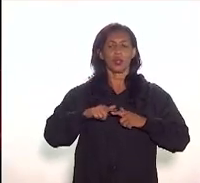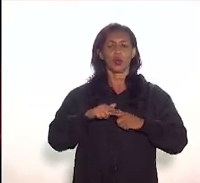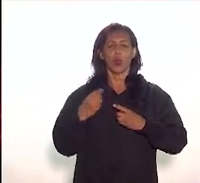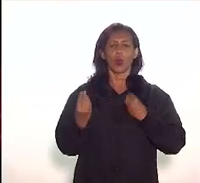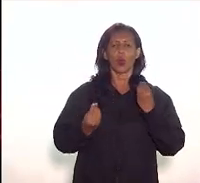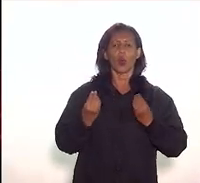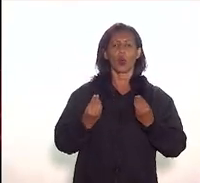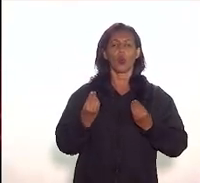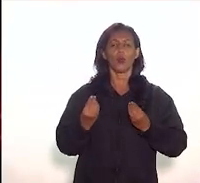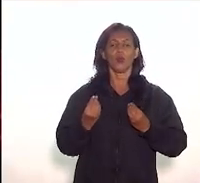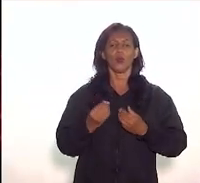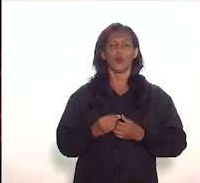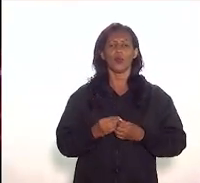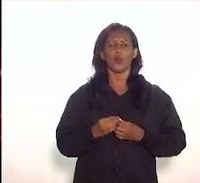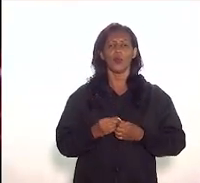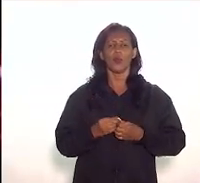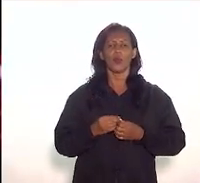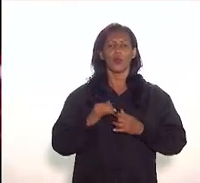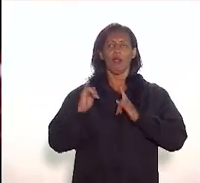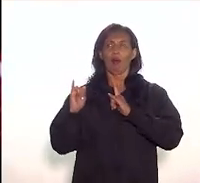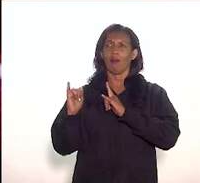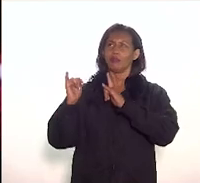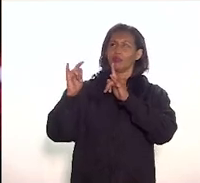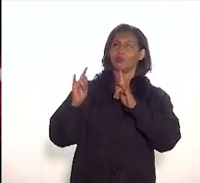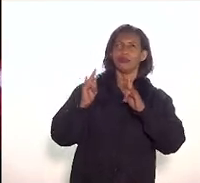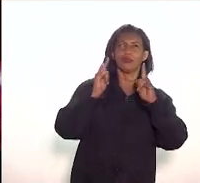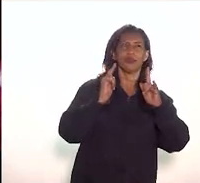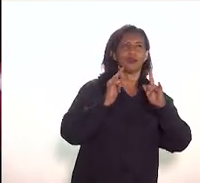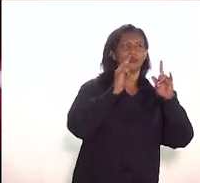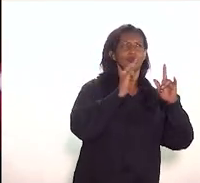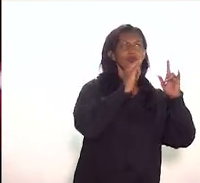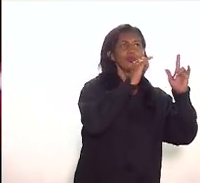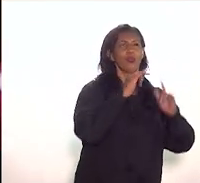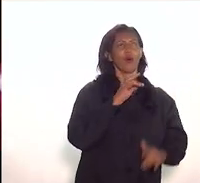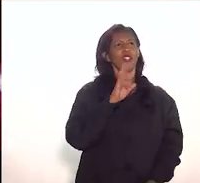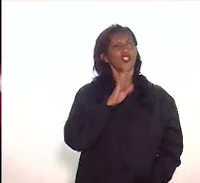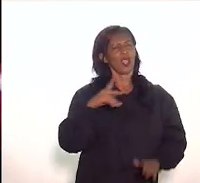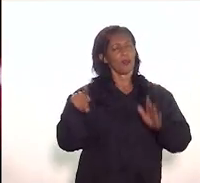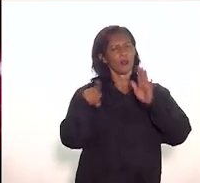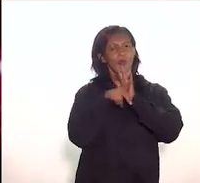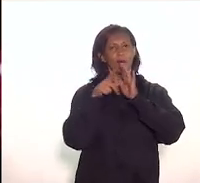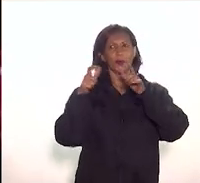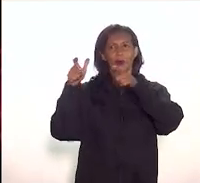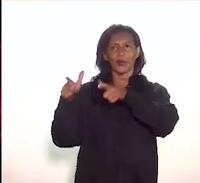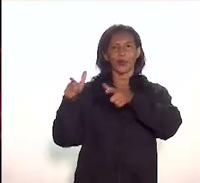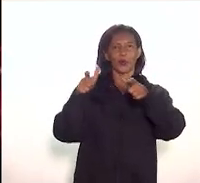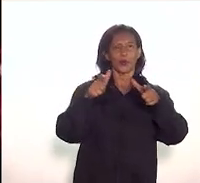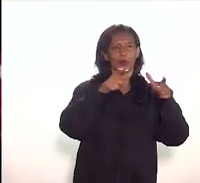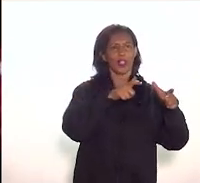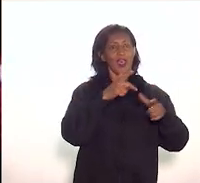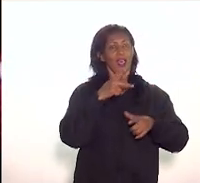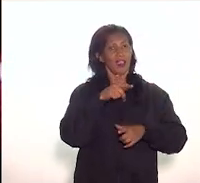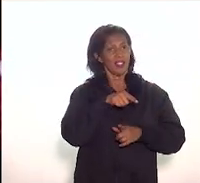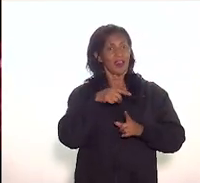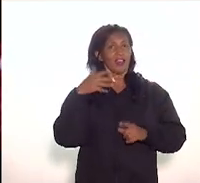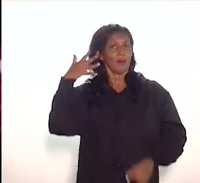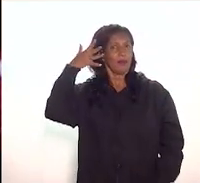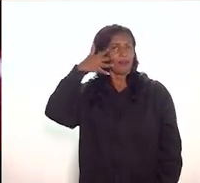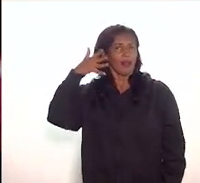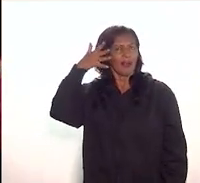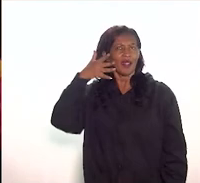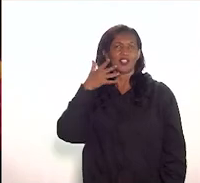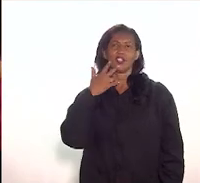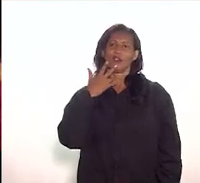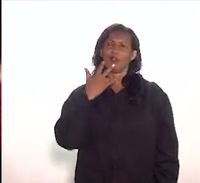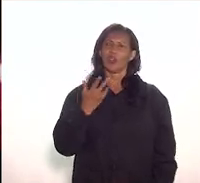comercial dos imóveis tombados do bairro do Catete né e ela falou justamente de